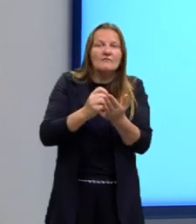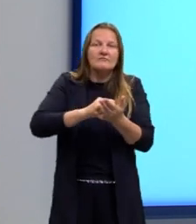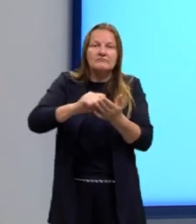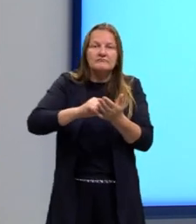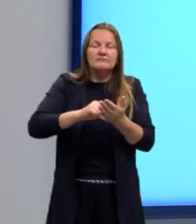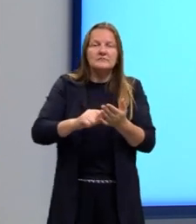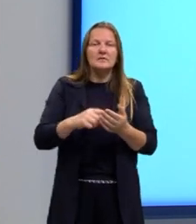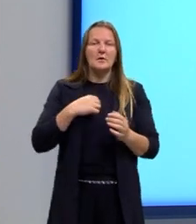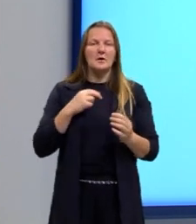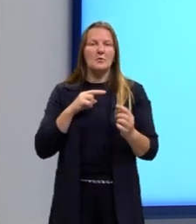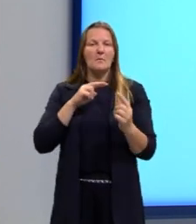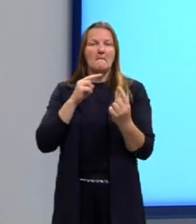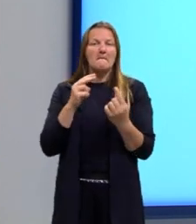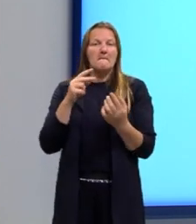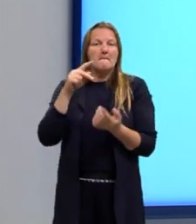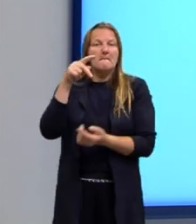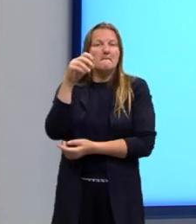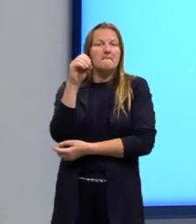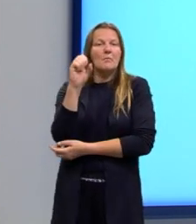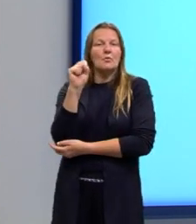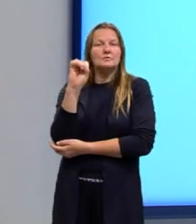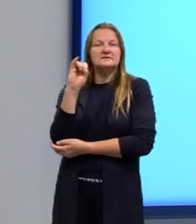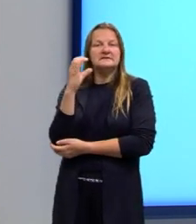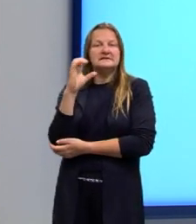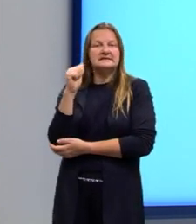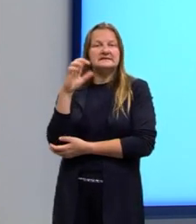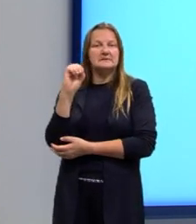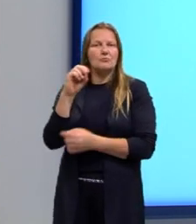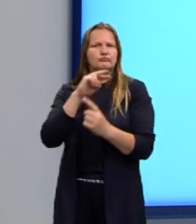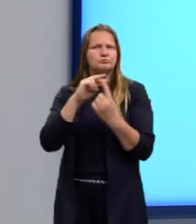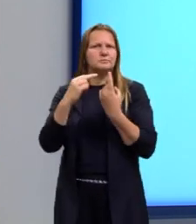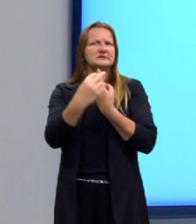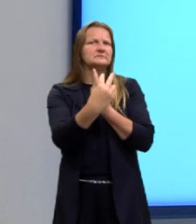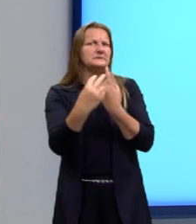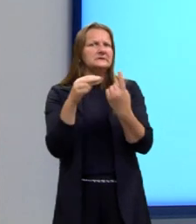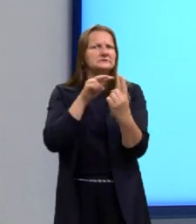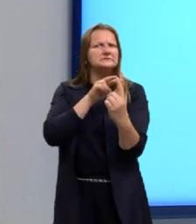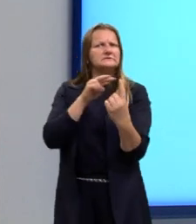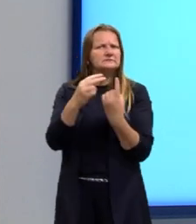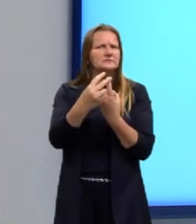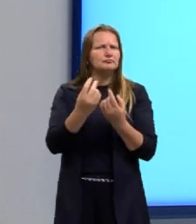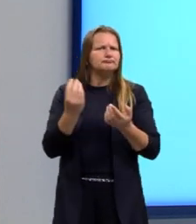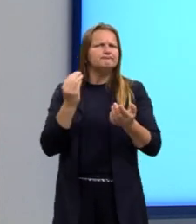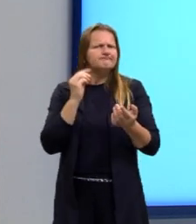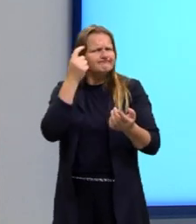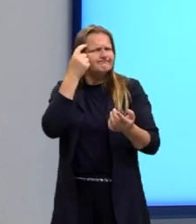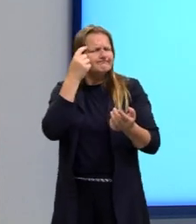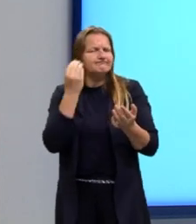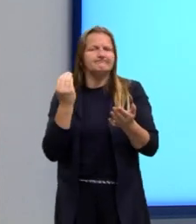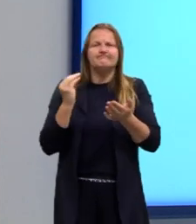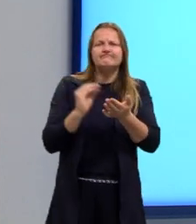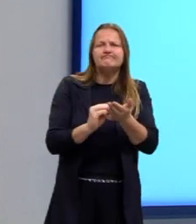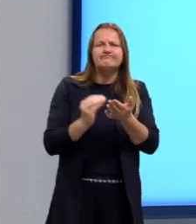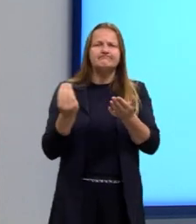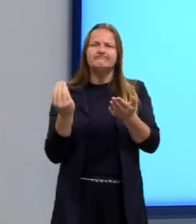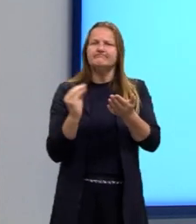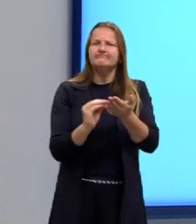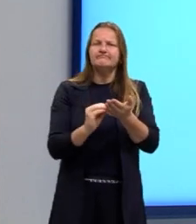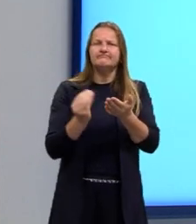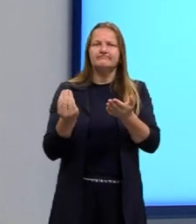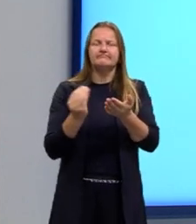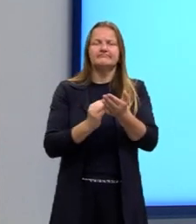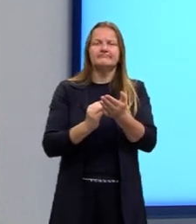escolher o meu posicionamento em relação a esse tema para, então, começar a juntar os elementos que vão